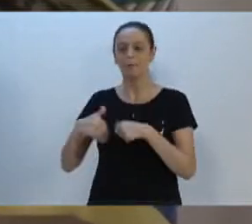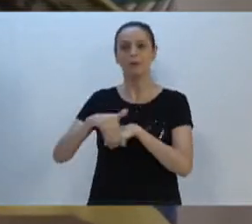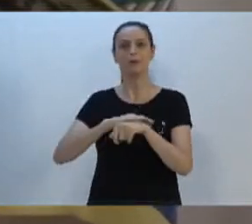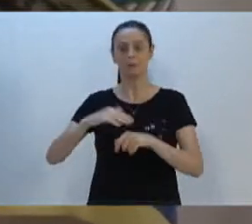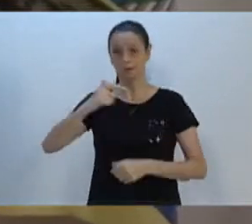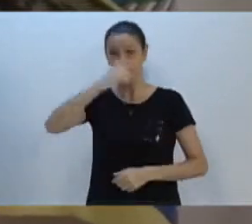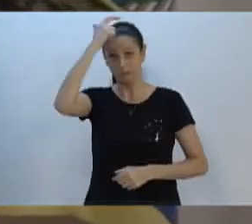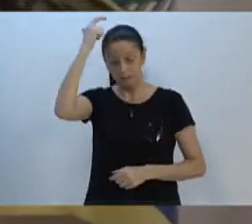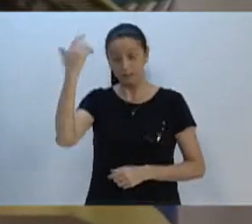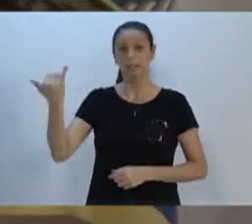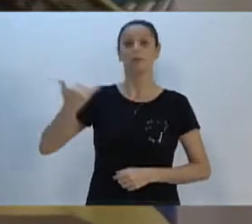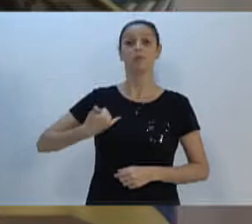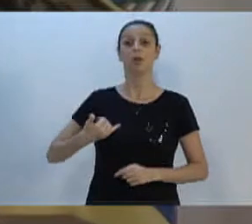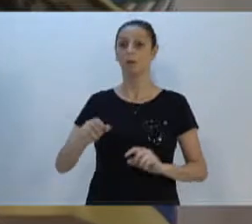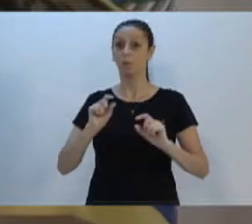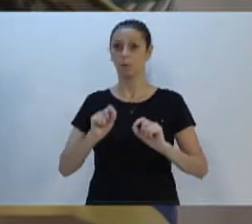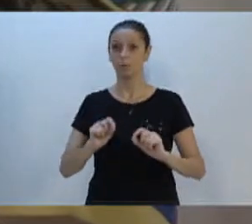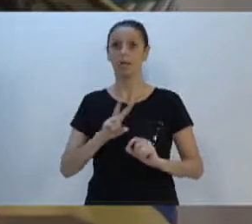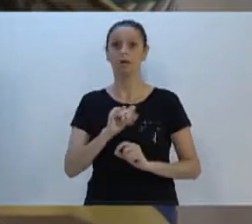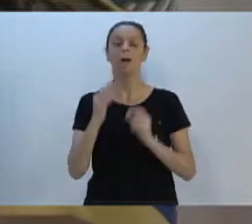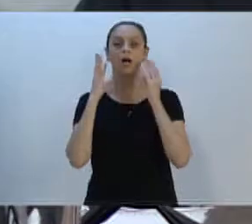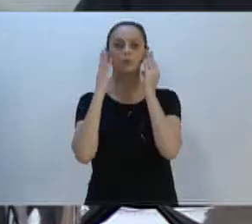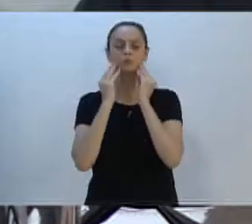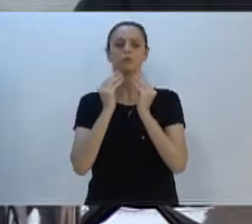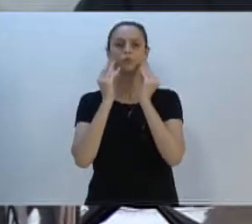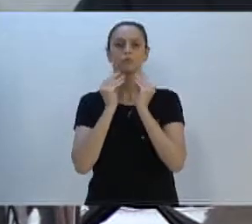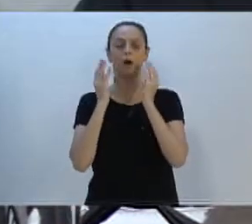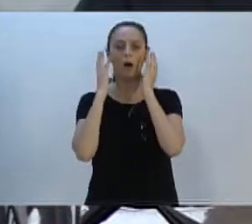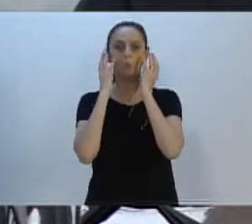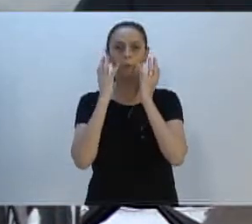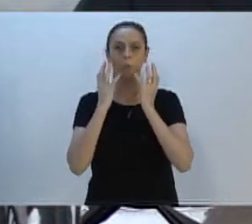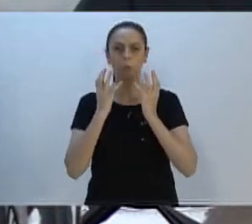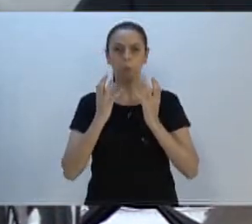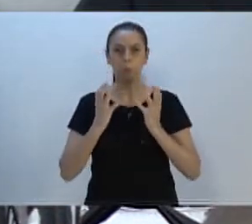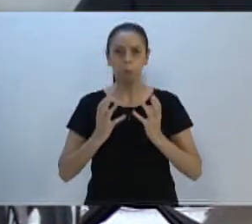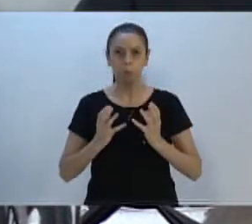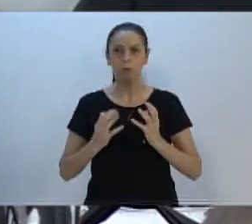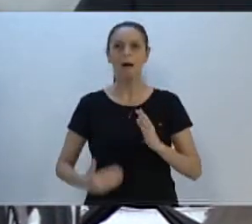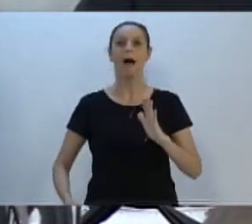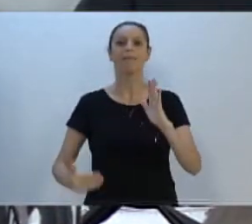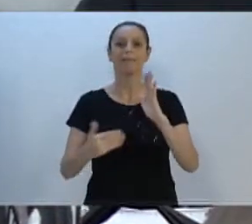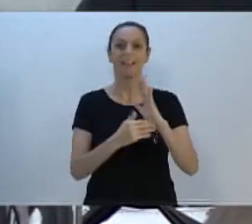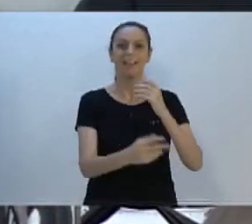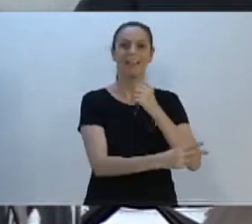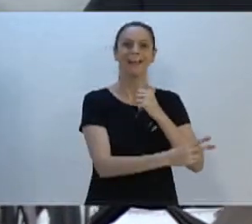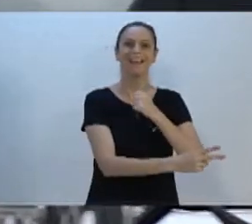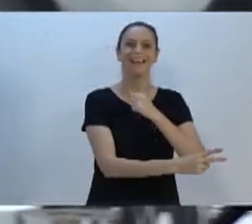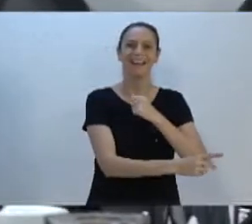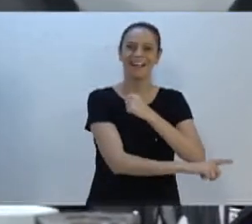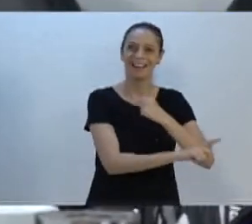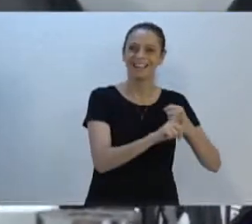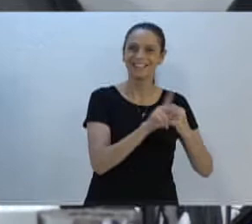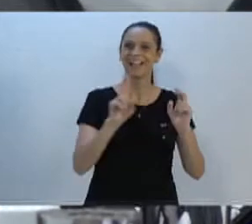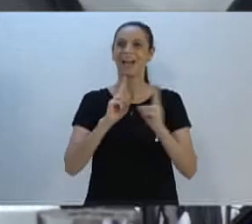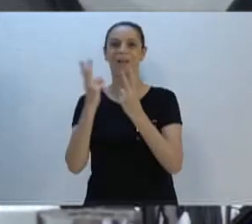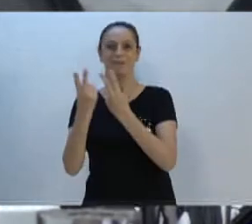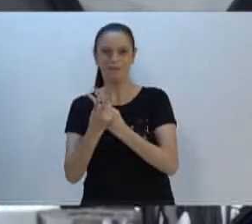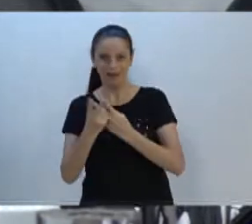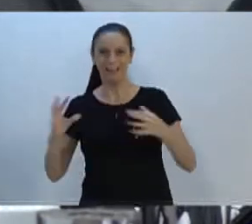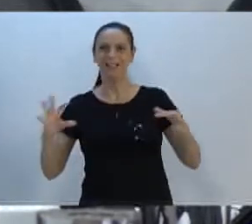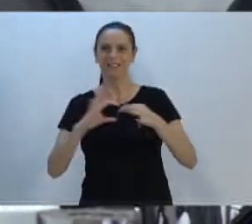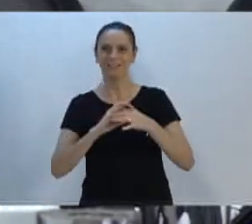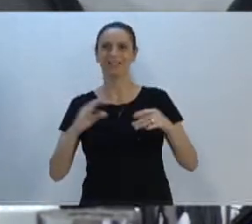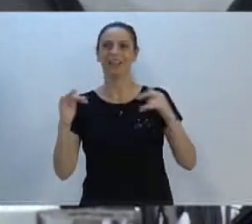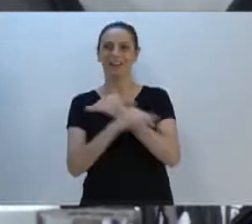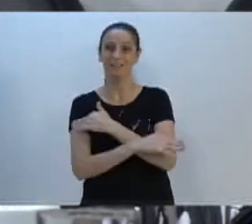ele disse que vai deixar a barba crescer até ser aberta ali a ligação Velha e Garcia. Então vamos ver se